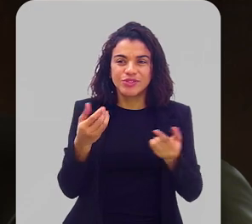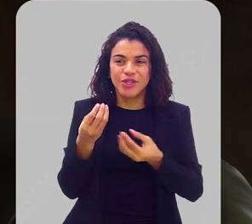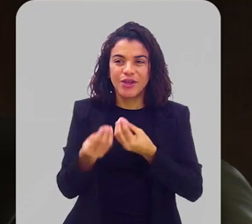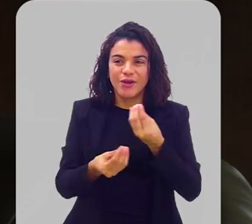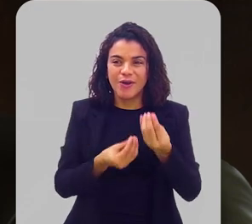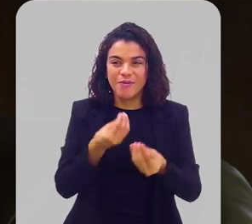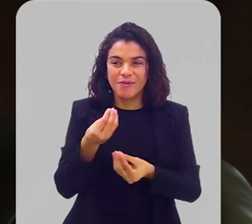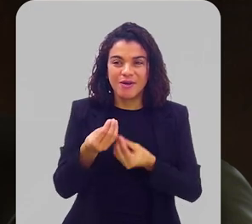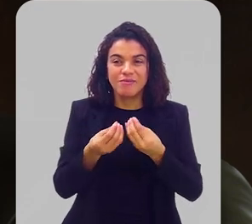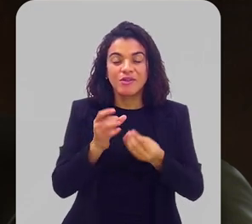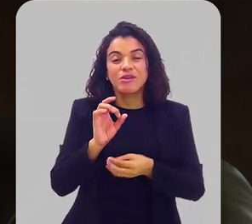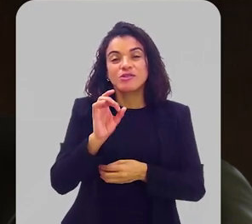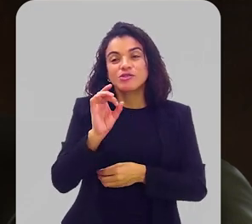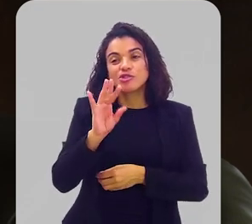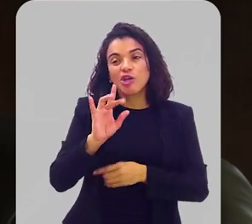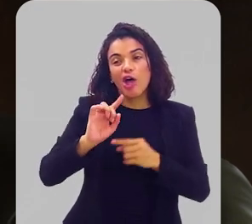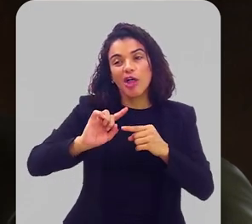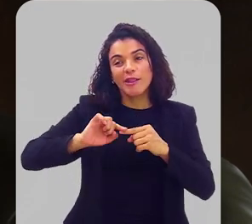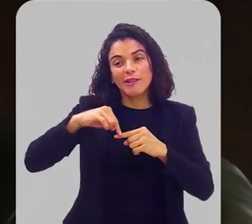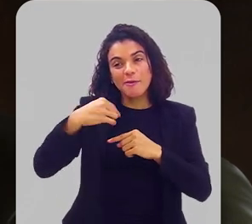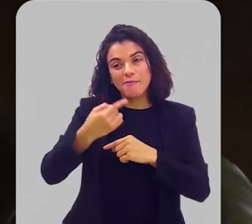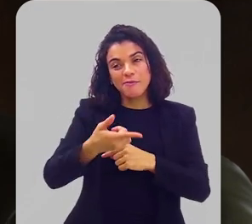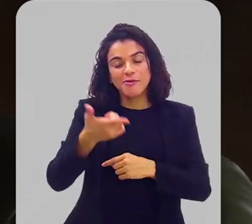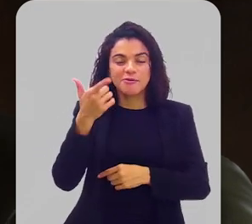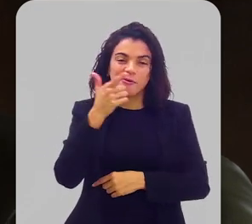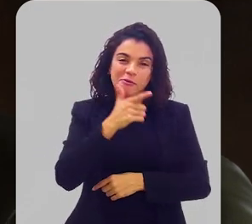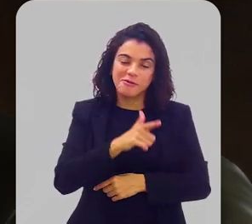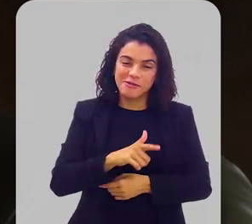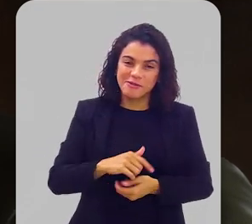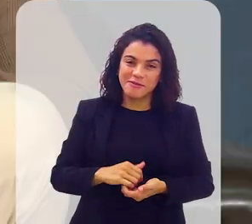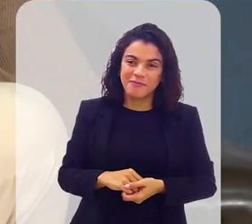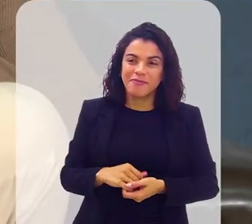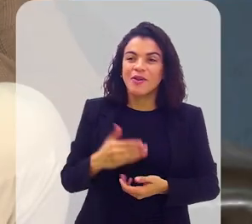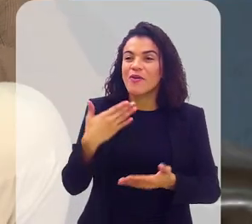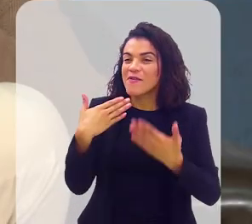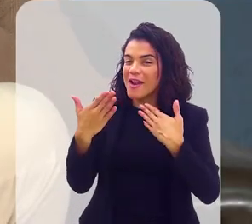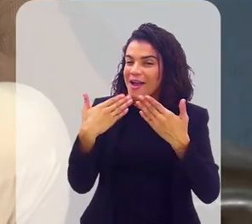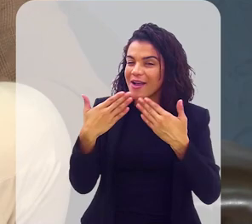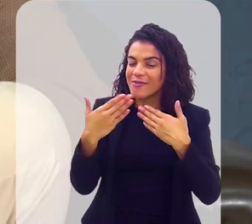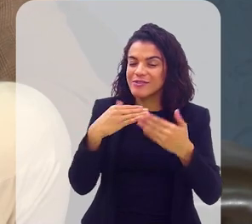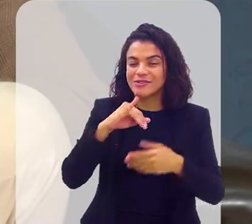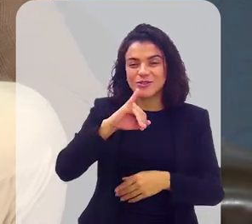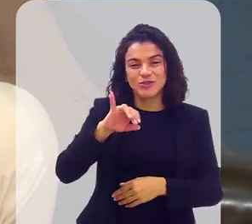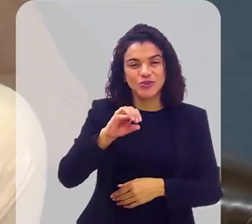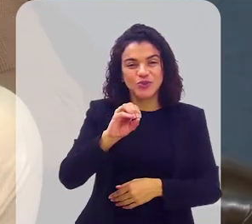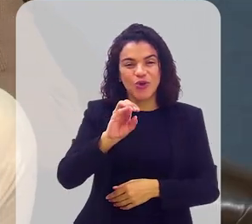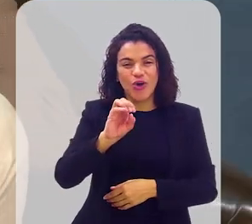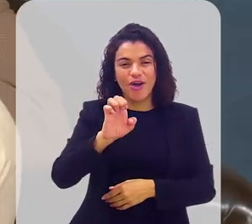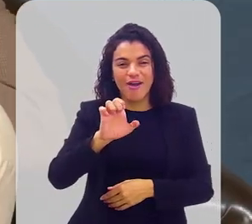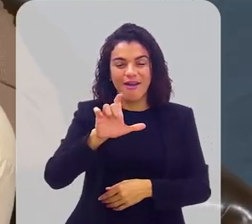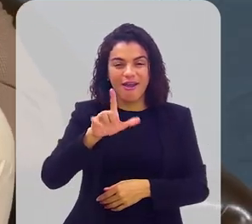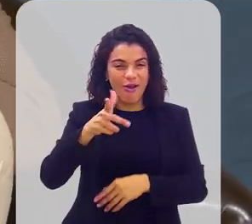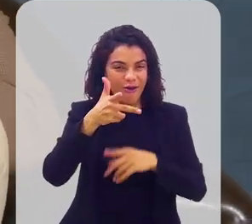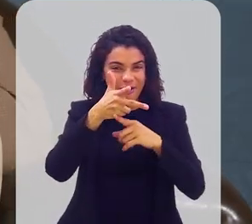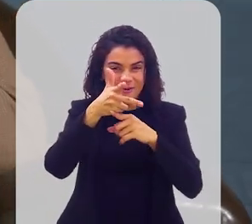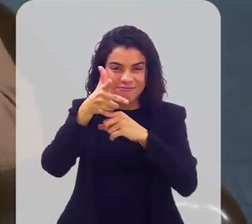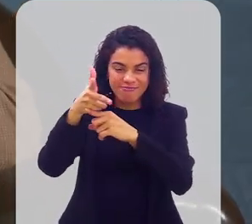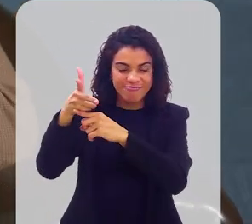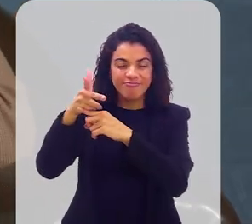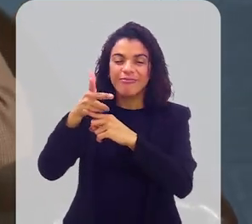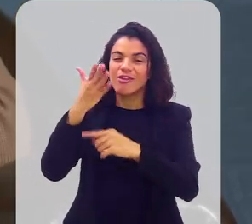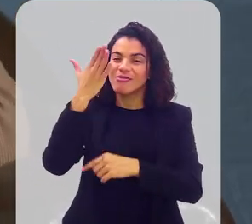e aí só depois que eu consegui essa oportunidade. Coisa linda, Brasil, deixa eu falar com você aqui, Joel. Eu estou sabendo que